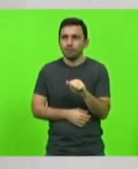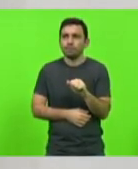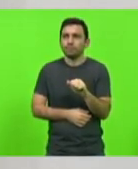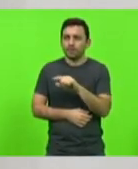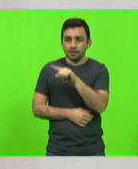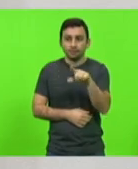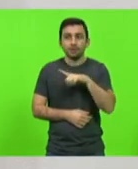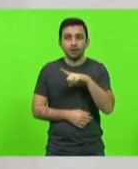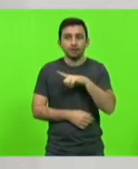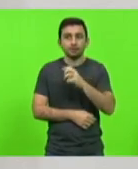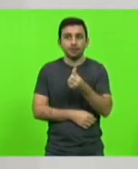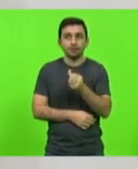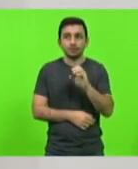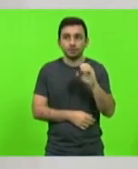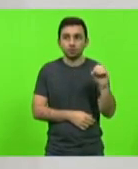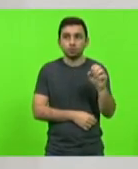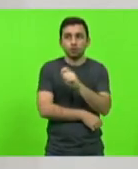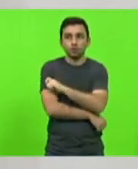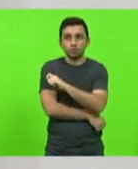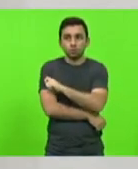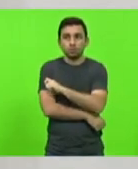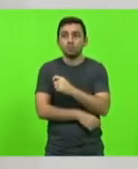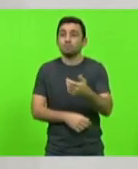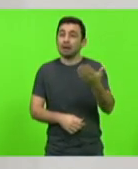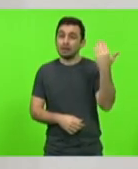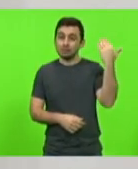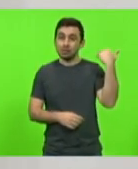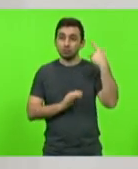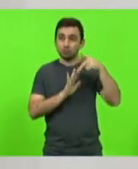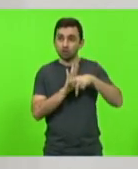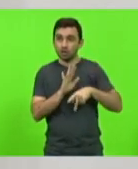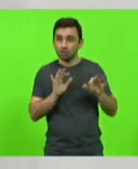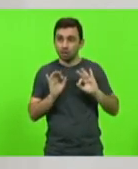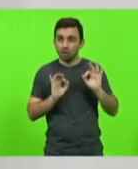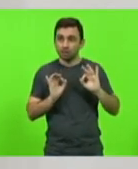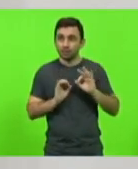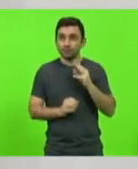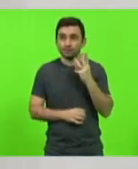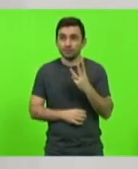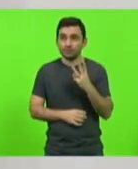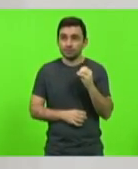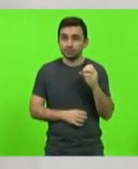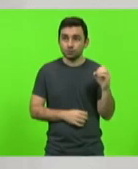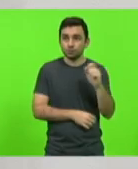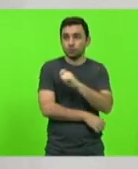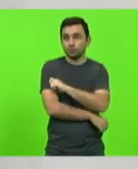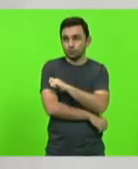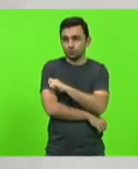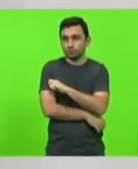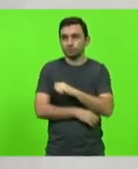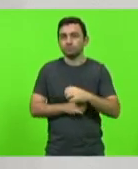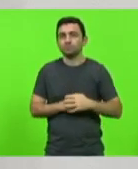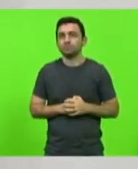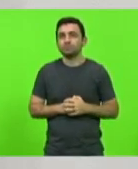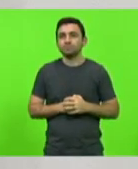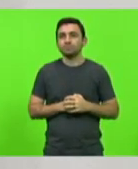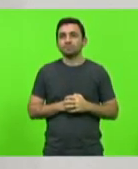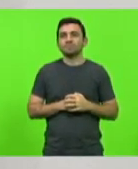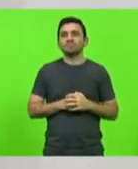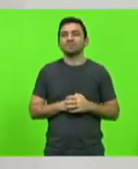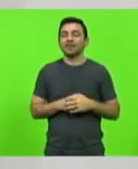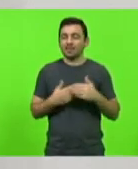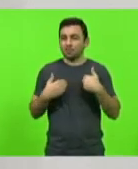600 alunos e que antes desse projeto tinha 300 alunos. Eu disse à